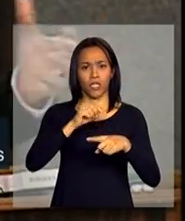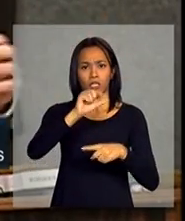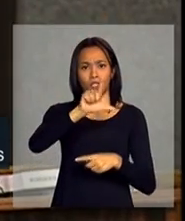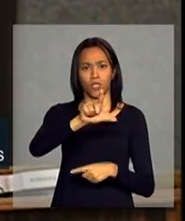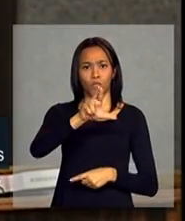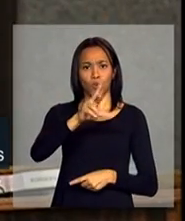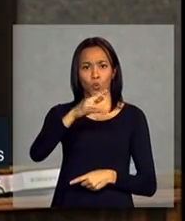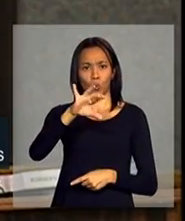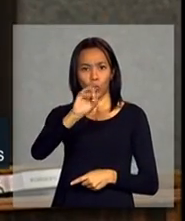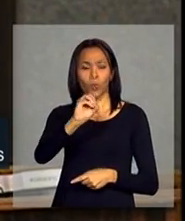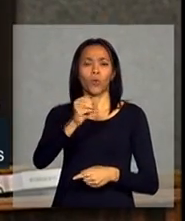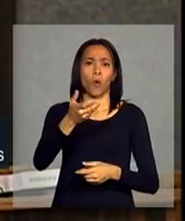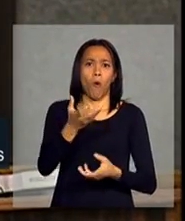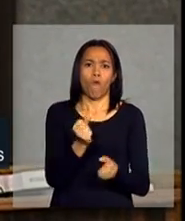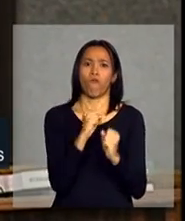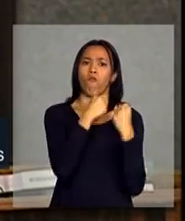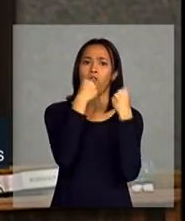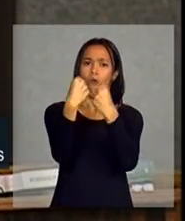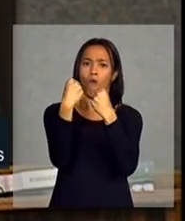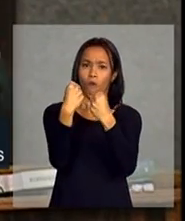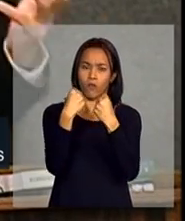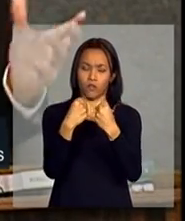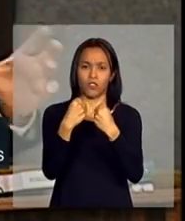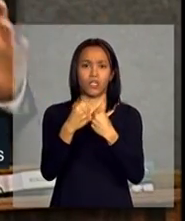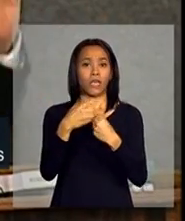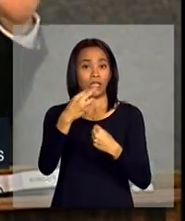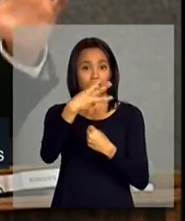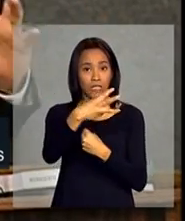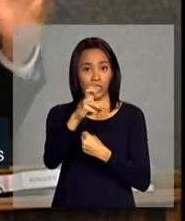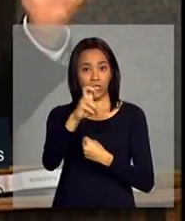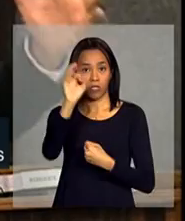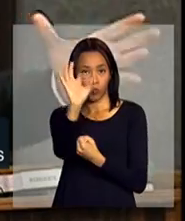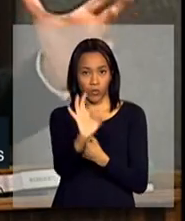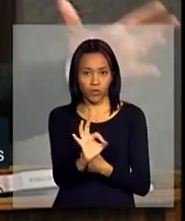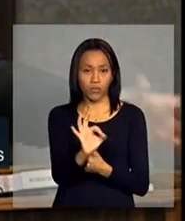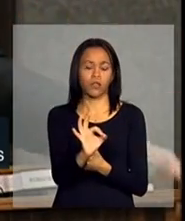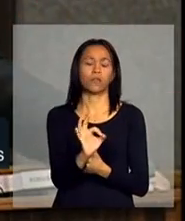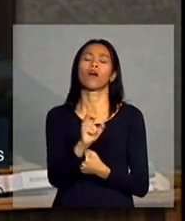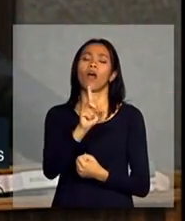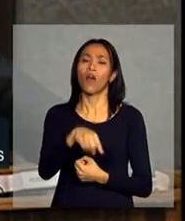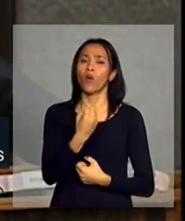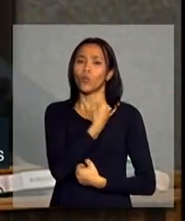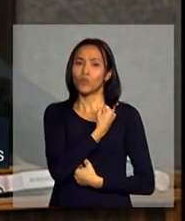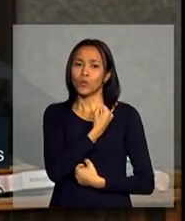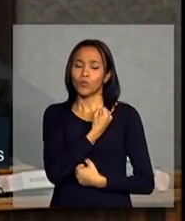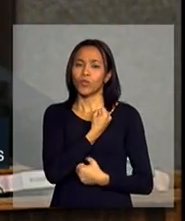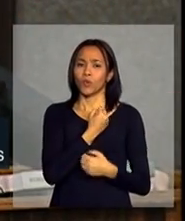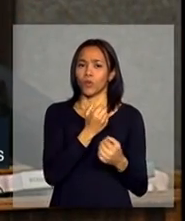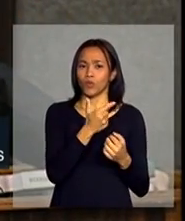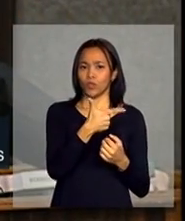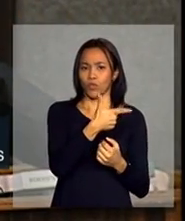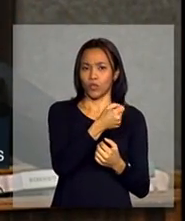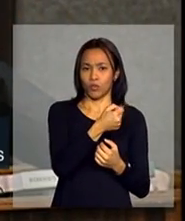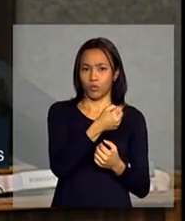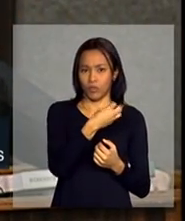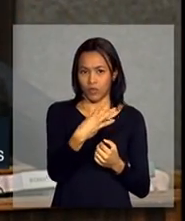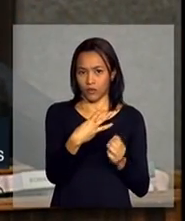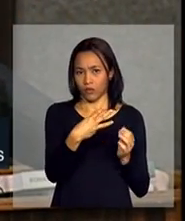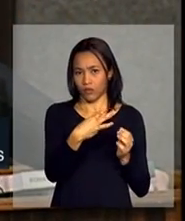forte, o forte dos empreendedores, 35%, é um número de 2003 a 2013.